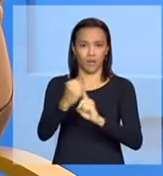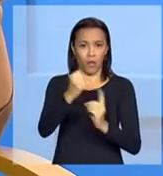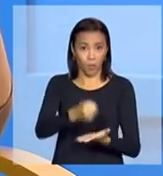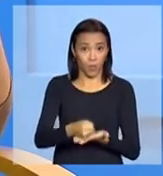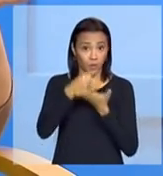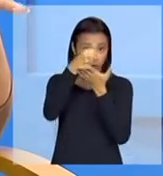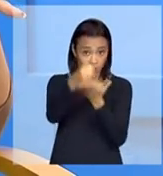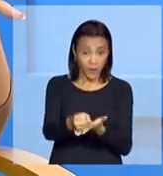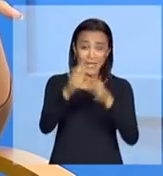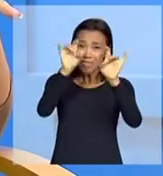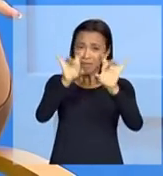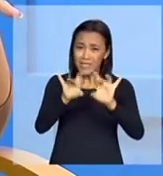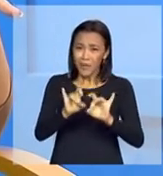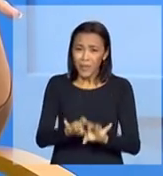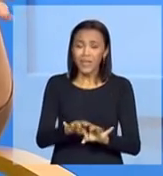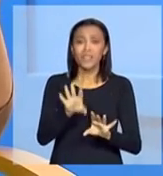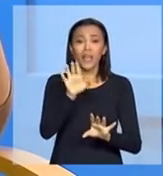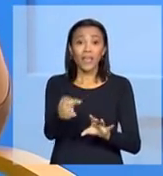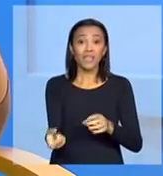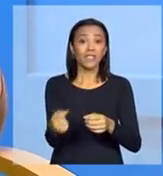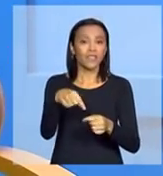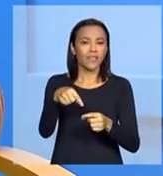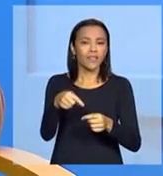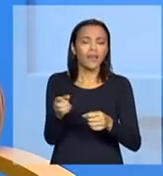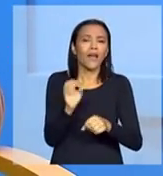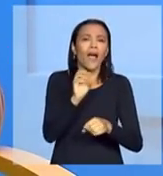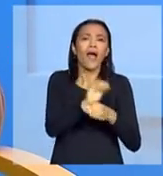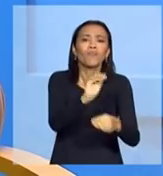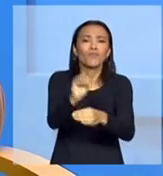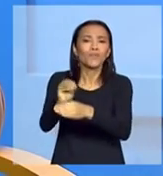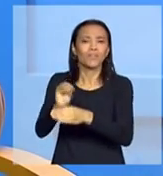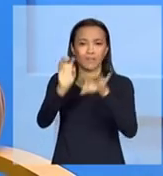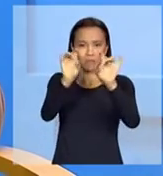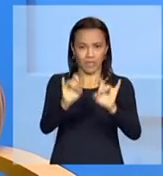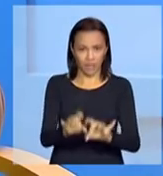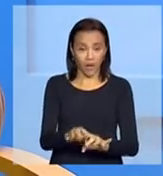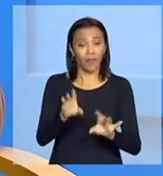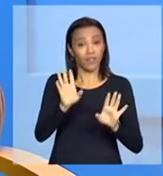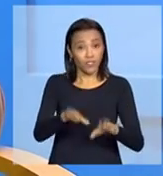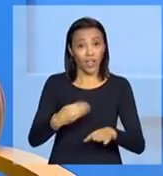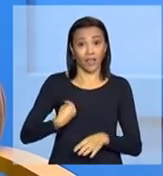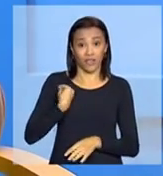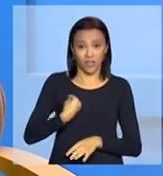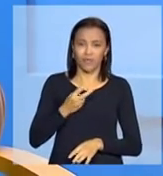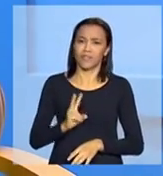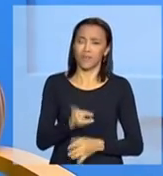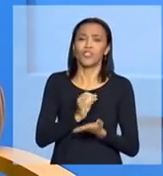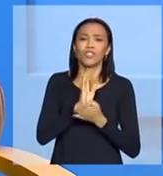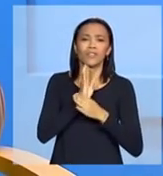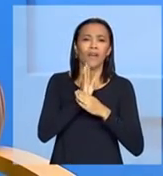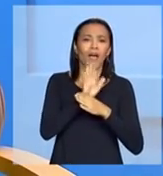especialmente aqueles vinculados à proteção social especial e que estão diretamente envolvidos no processo de